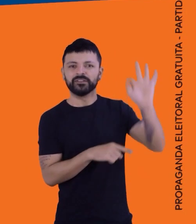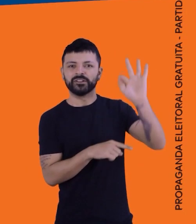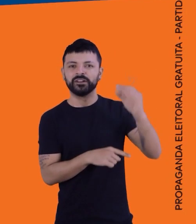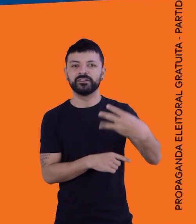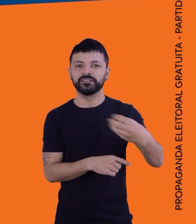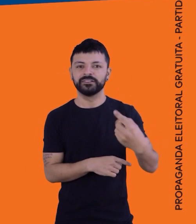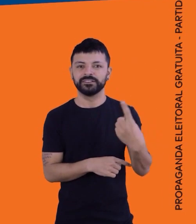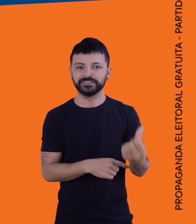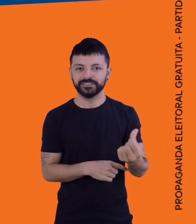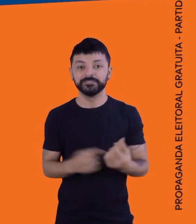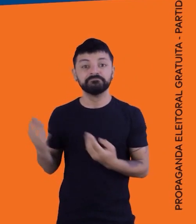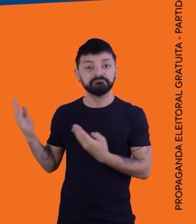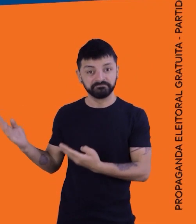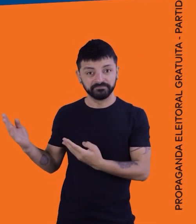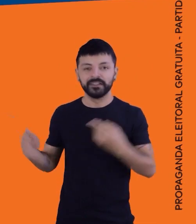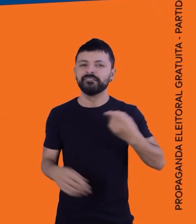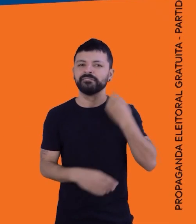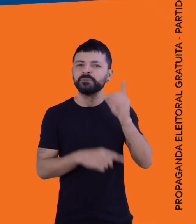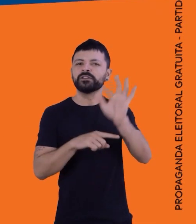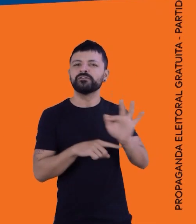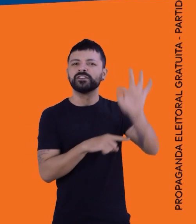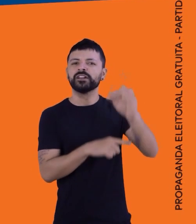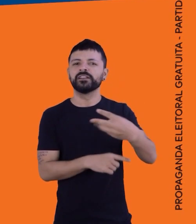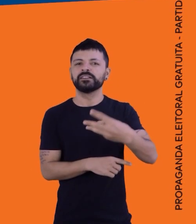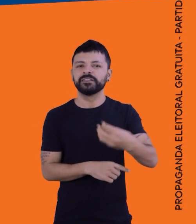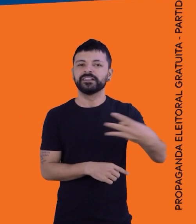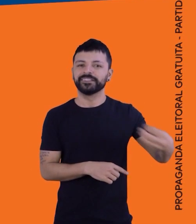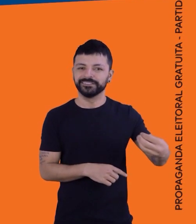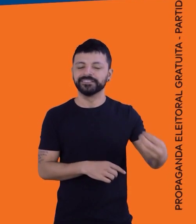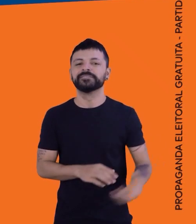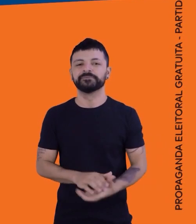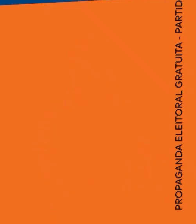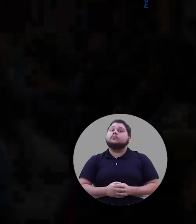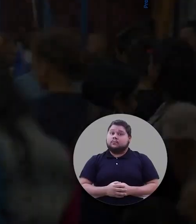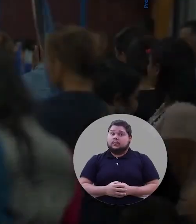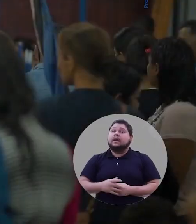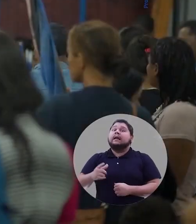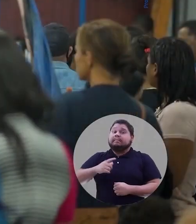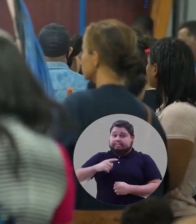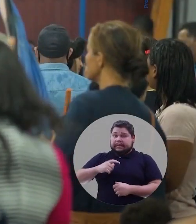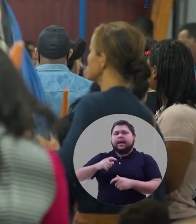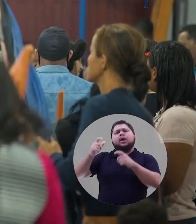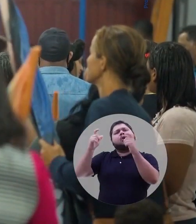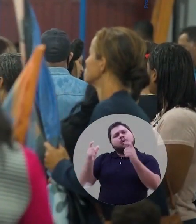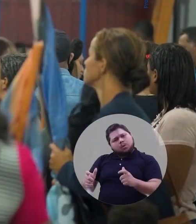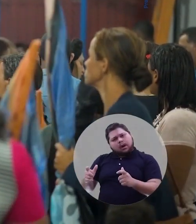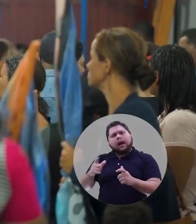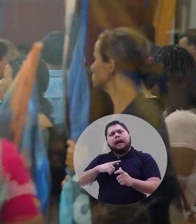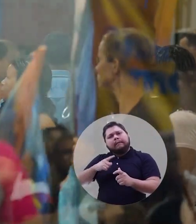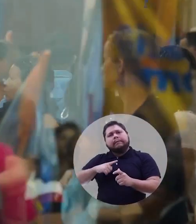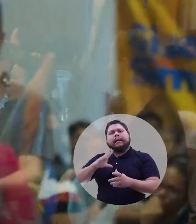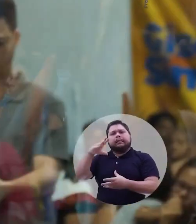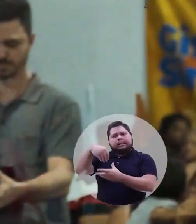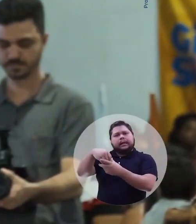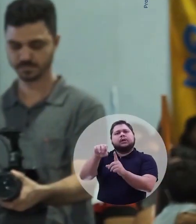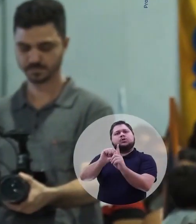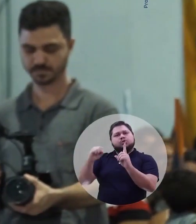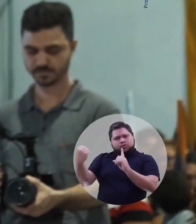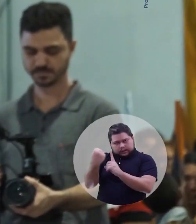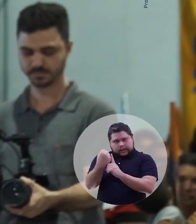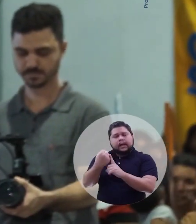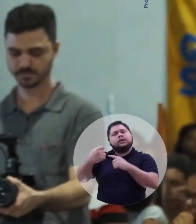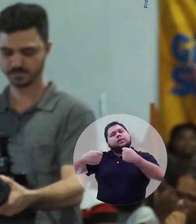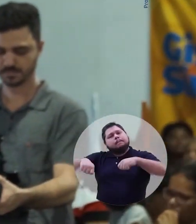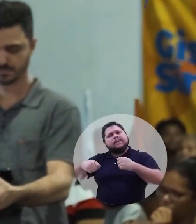deputada federal, 3016 Gilberto Jeremia, deputado federal, 3030 Que ter espaço nesse